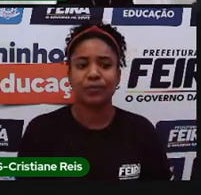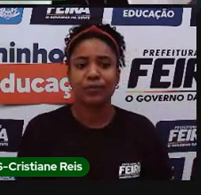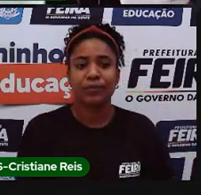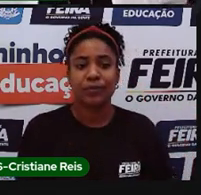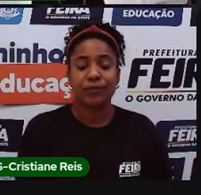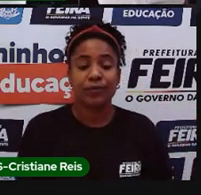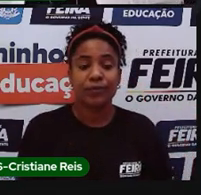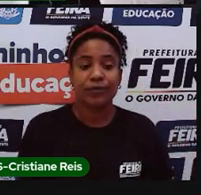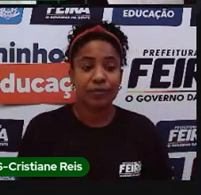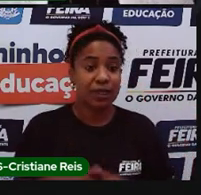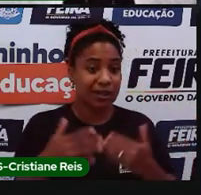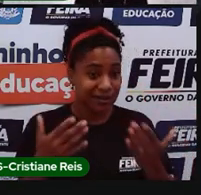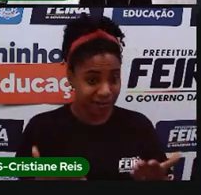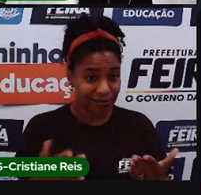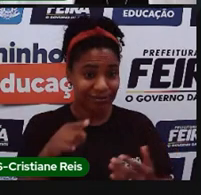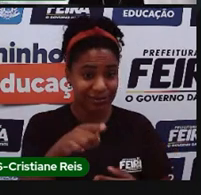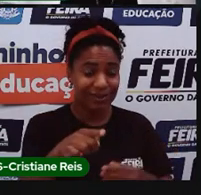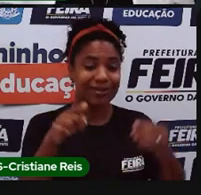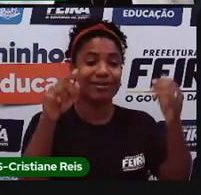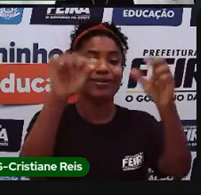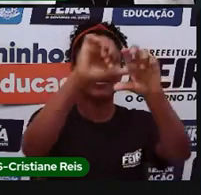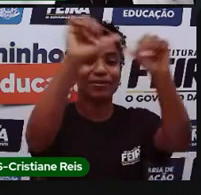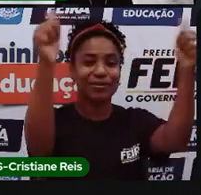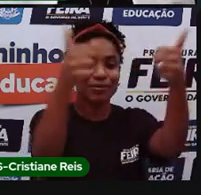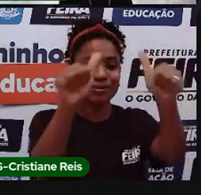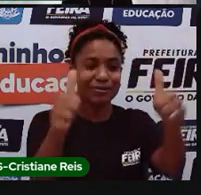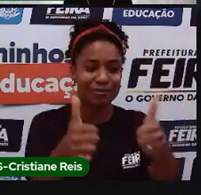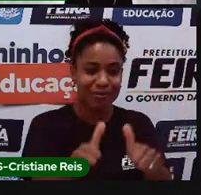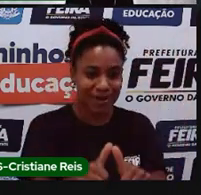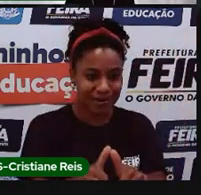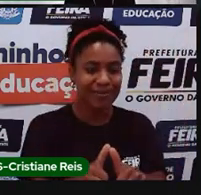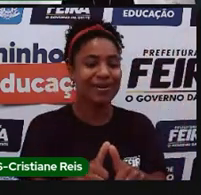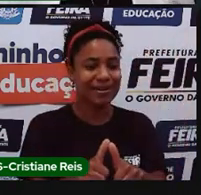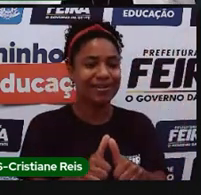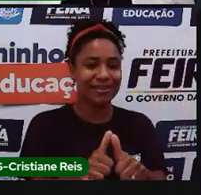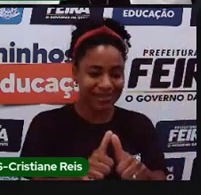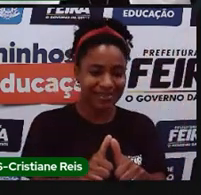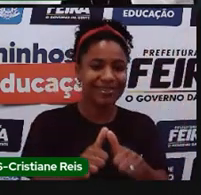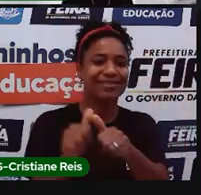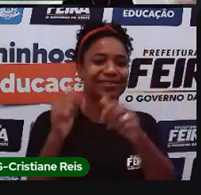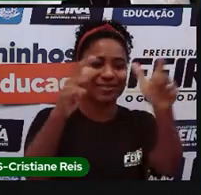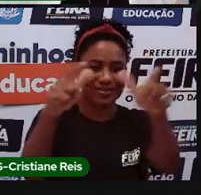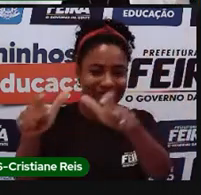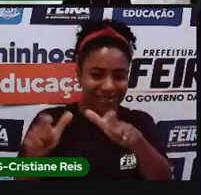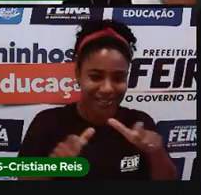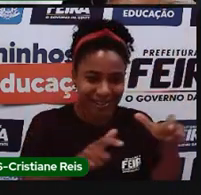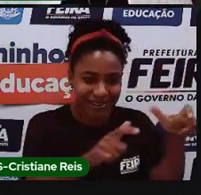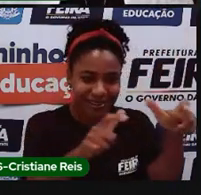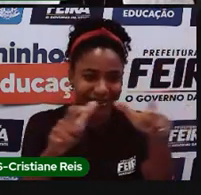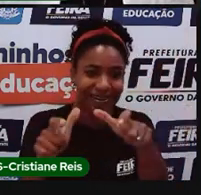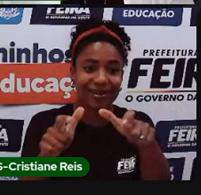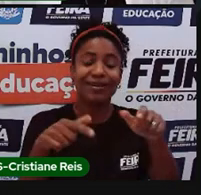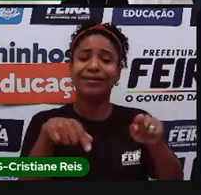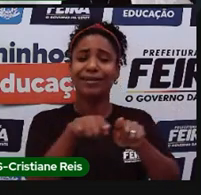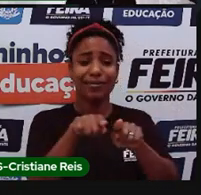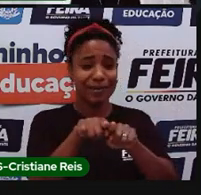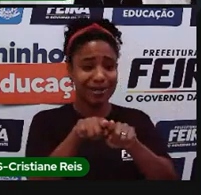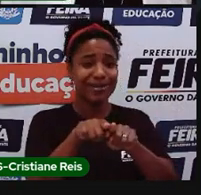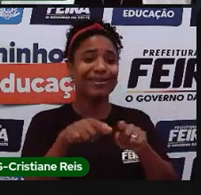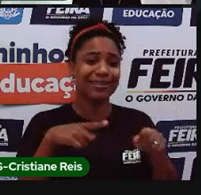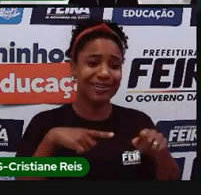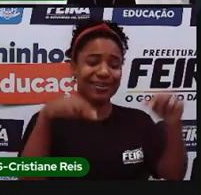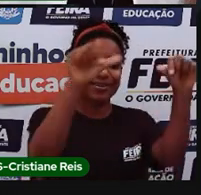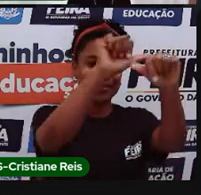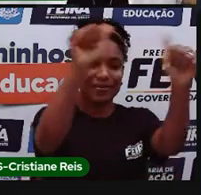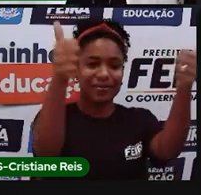Aí, sim, além dos mapas físicos, nós temos os mapas humanos, né, que são aqueles mapas com fenômenos que o próprio homem foi